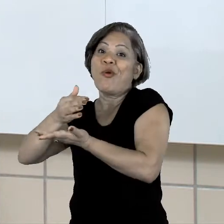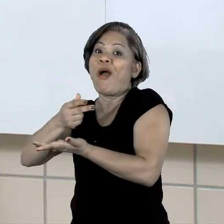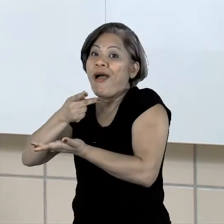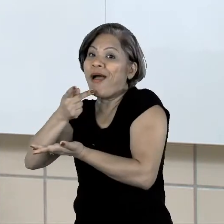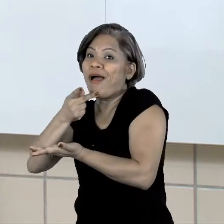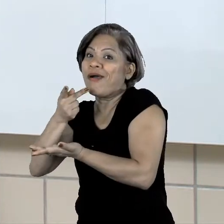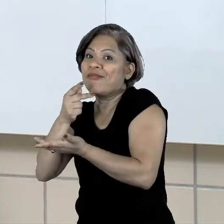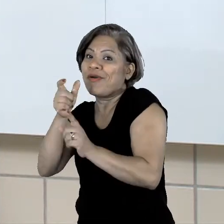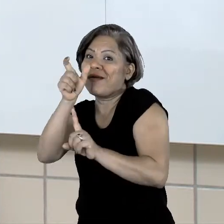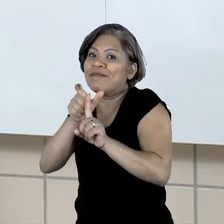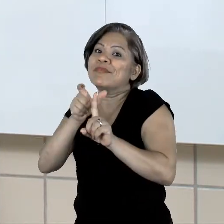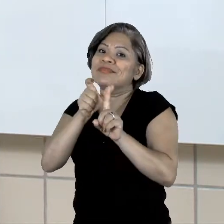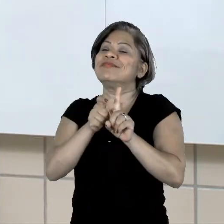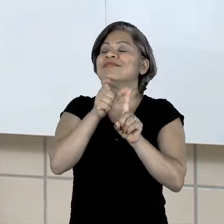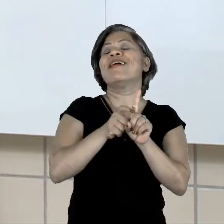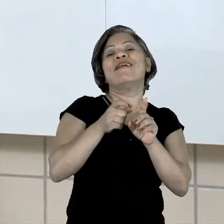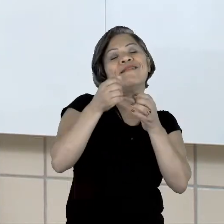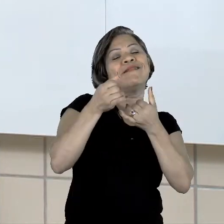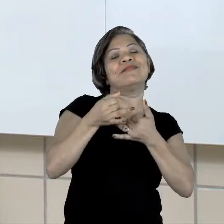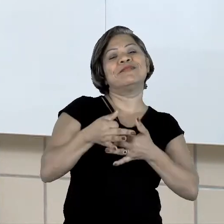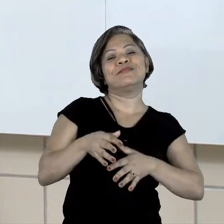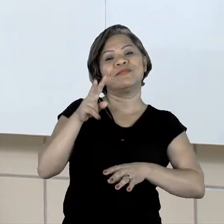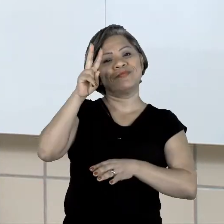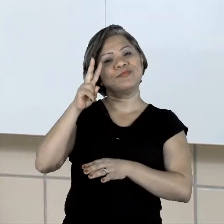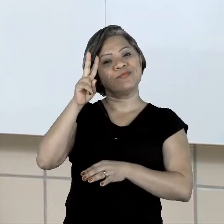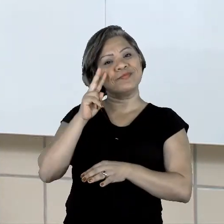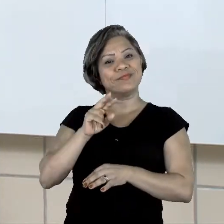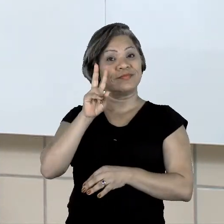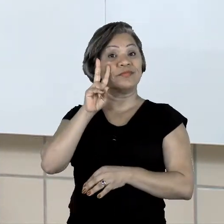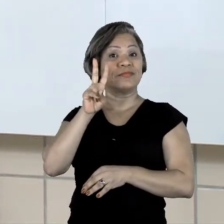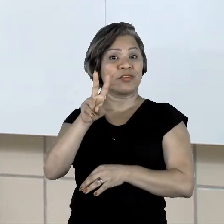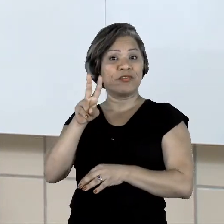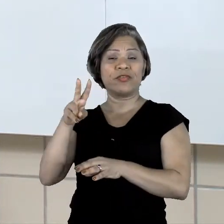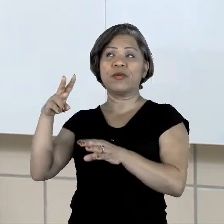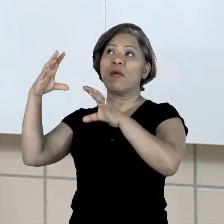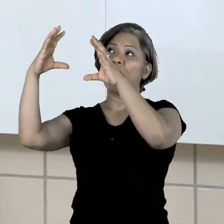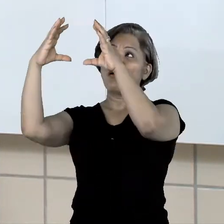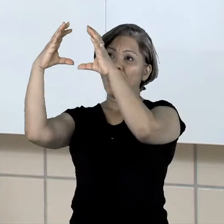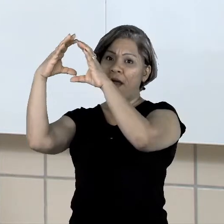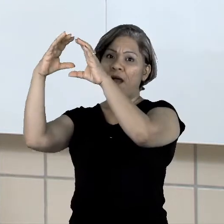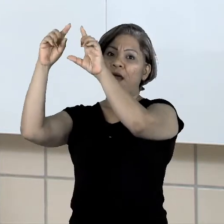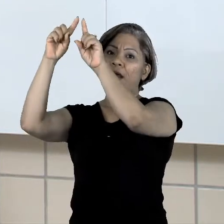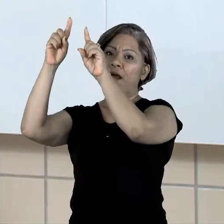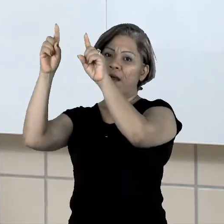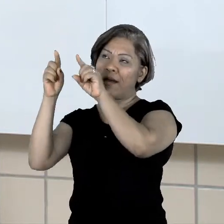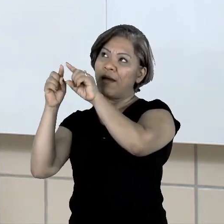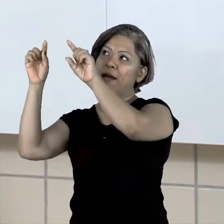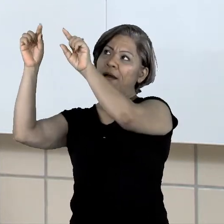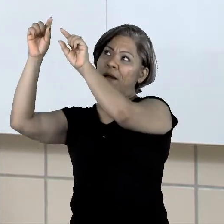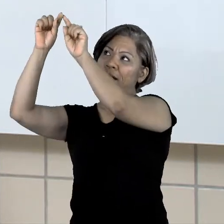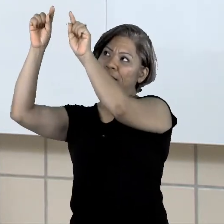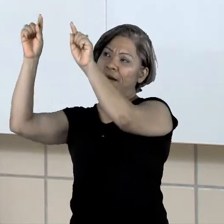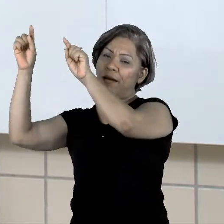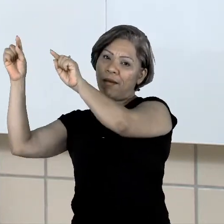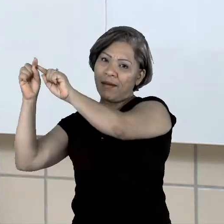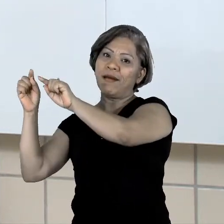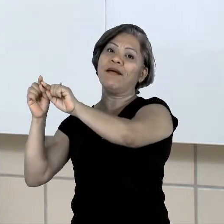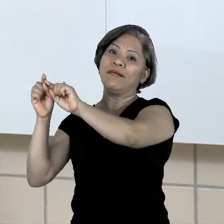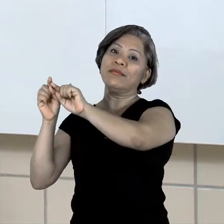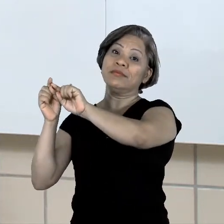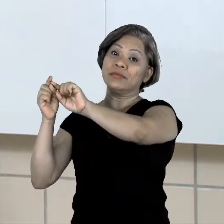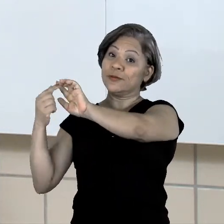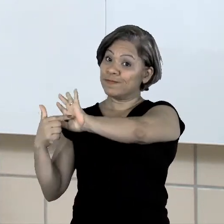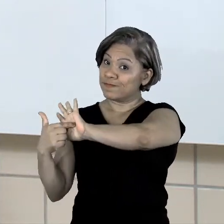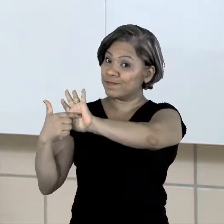muito sobre a história. Vimos que cada balão diferente, ele tem um sentido, ele transmite um sentido.